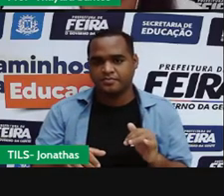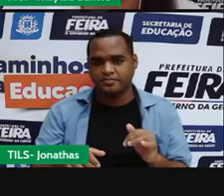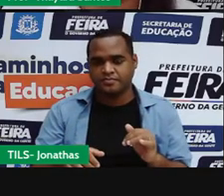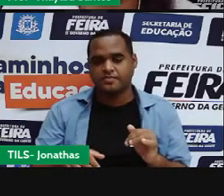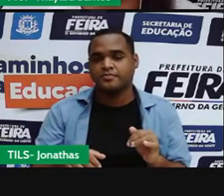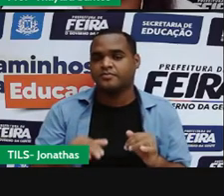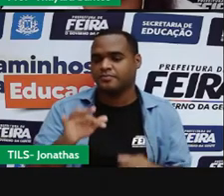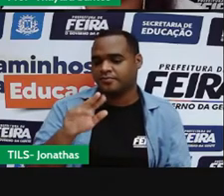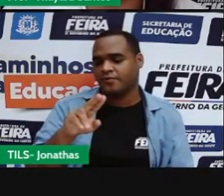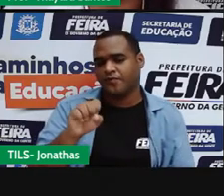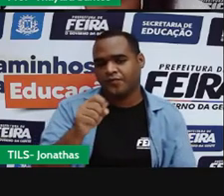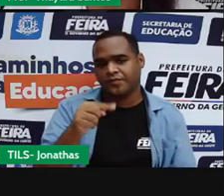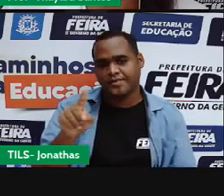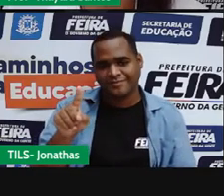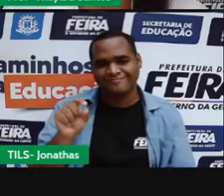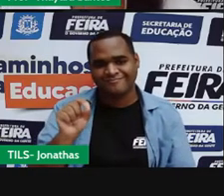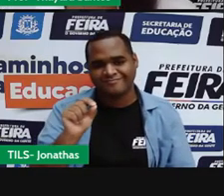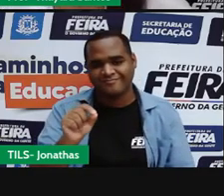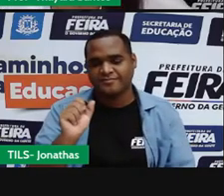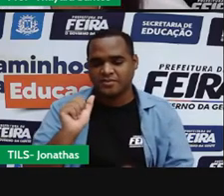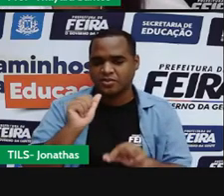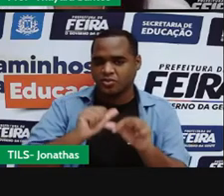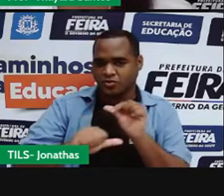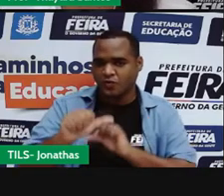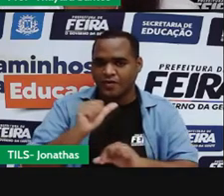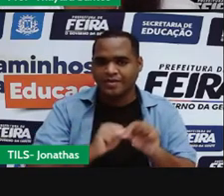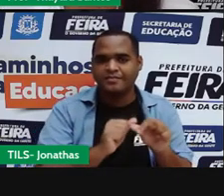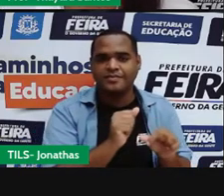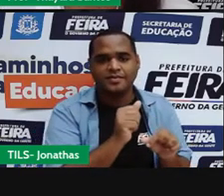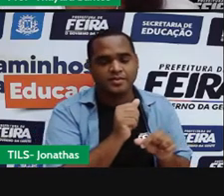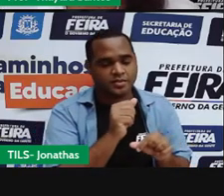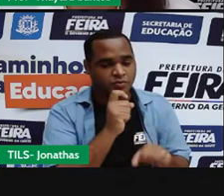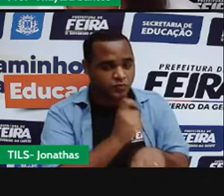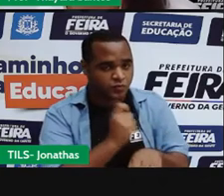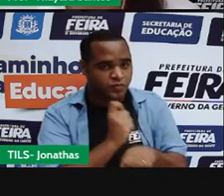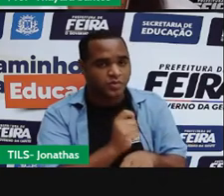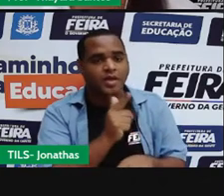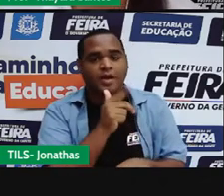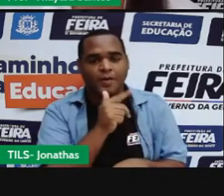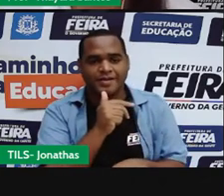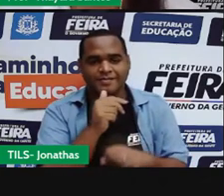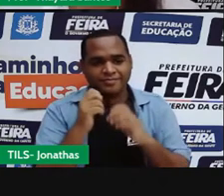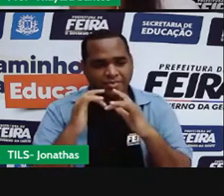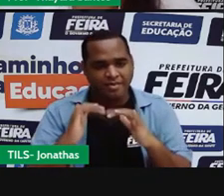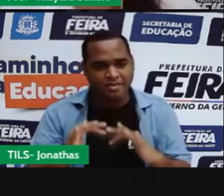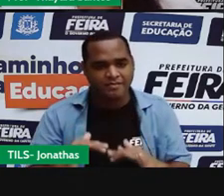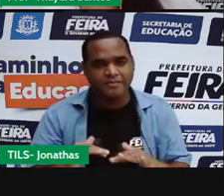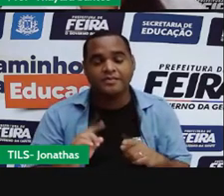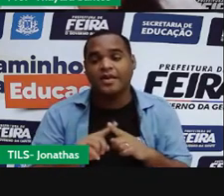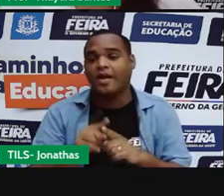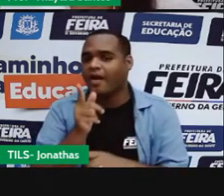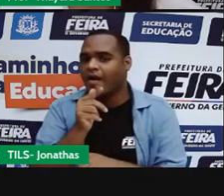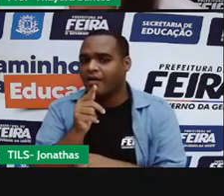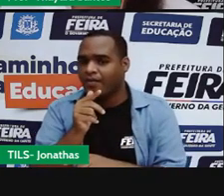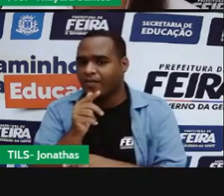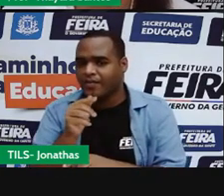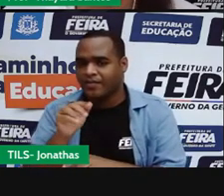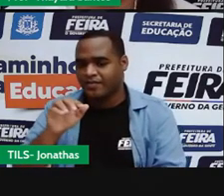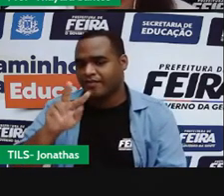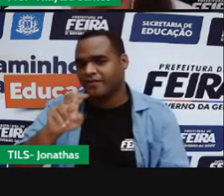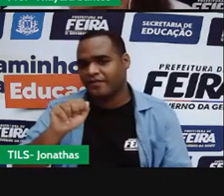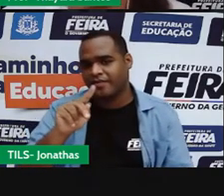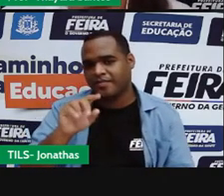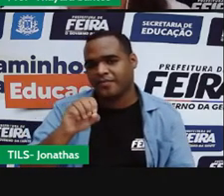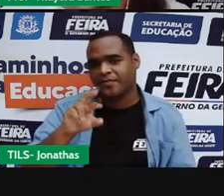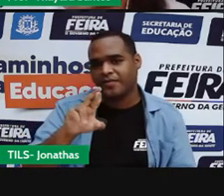fusão, está passando do estado sólido para o estado líquido. A panela fervendo é um exemplo de vaporização. Como está sendo